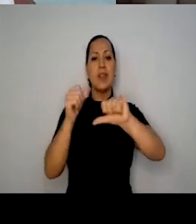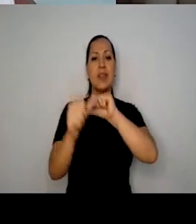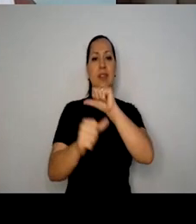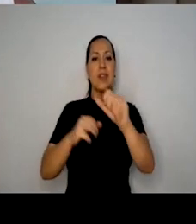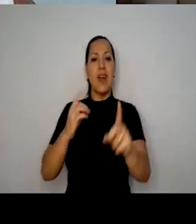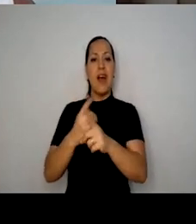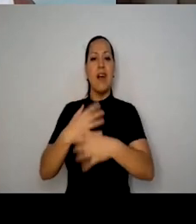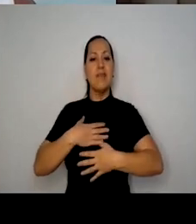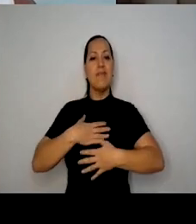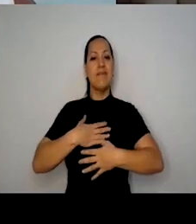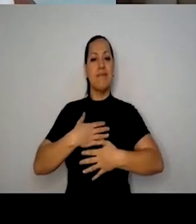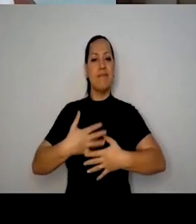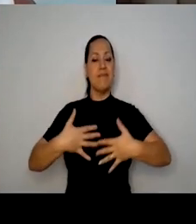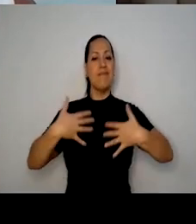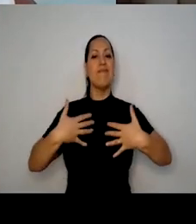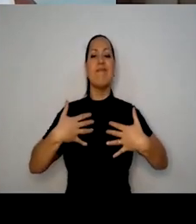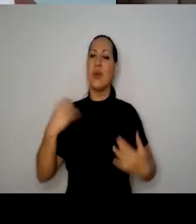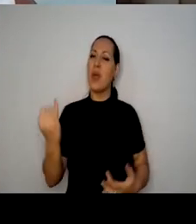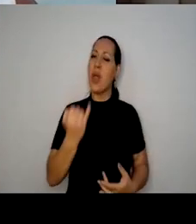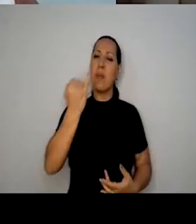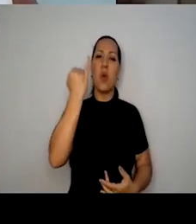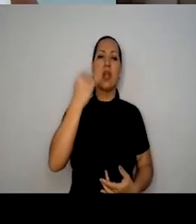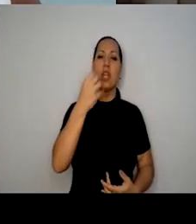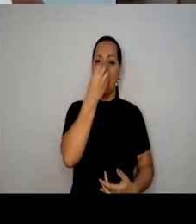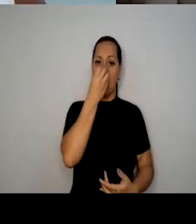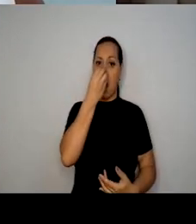É fundamental que a gente ocupe esses espaços, que a gente esteja